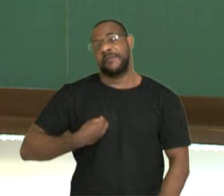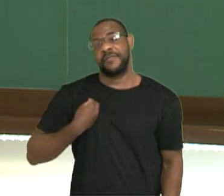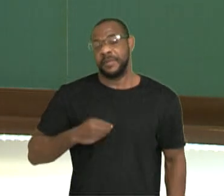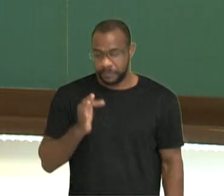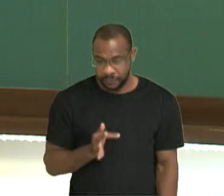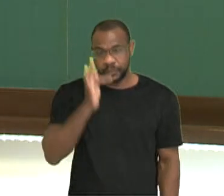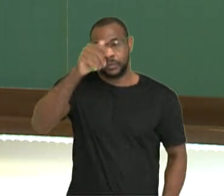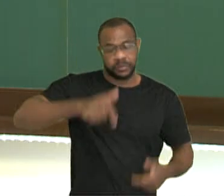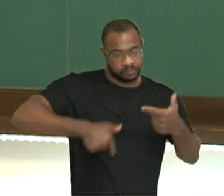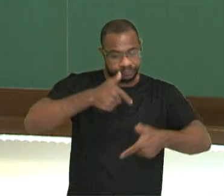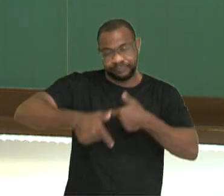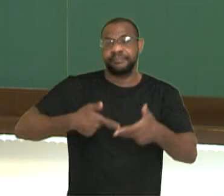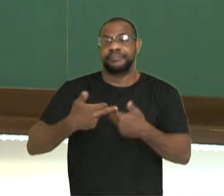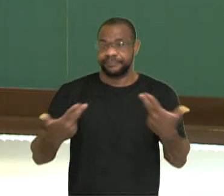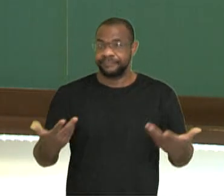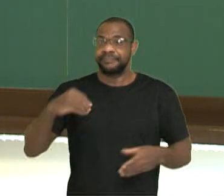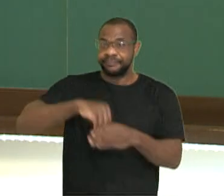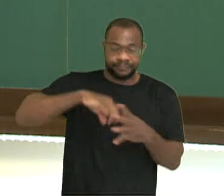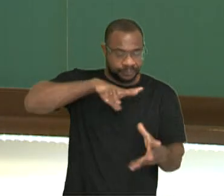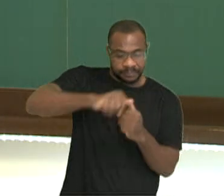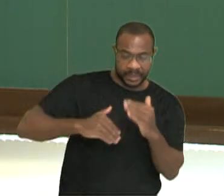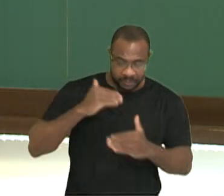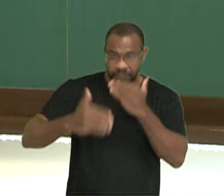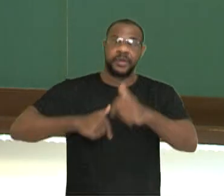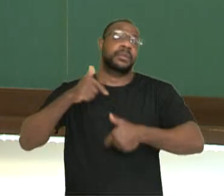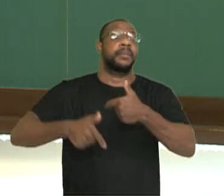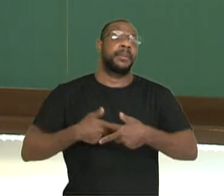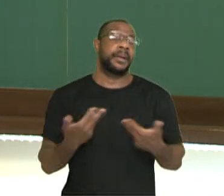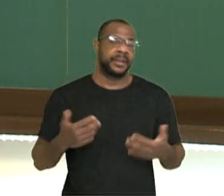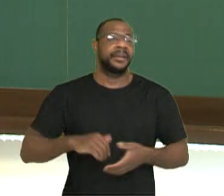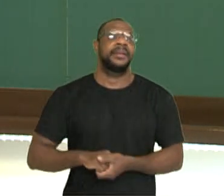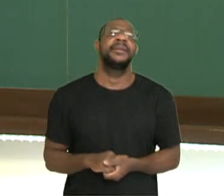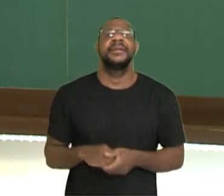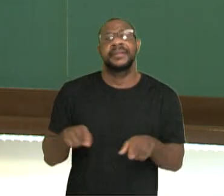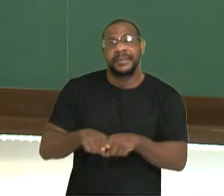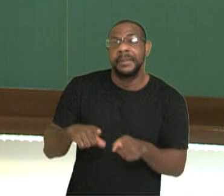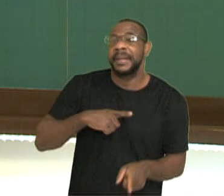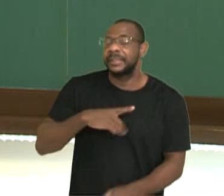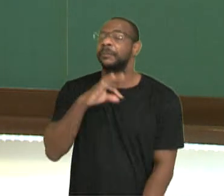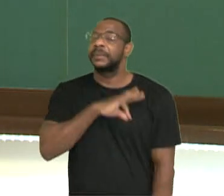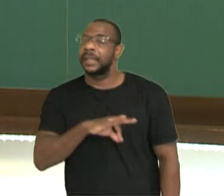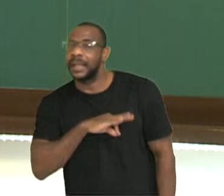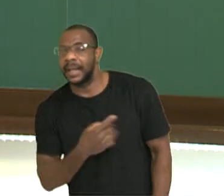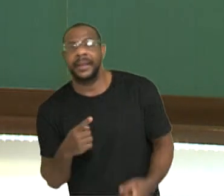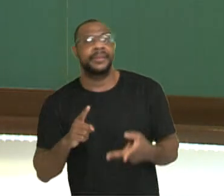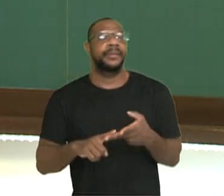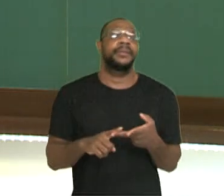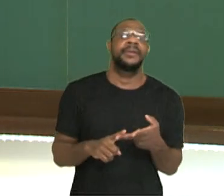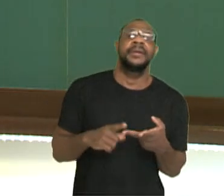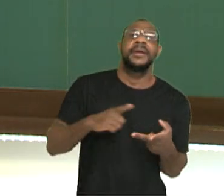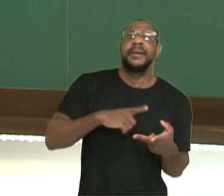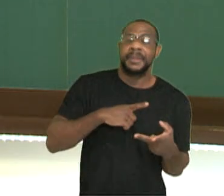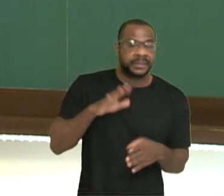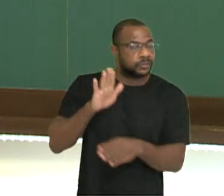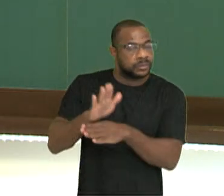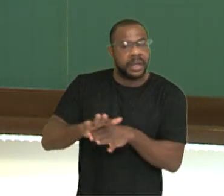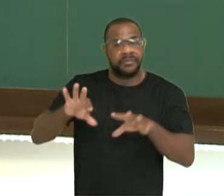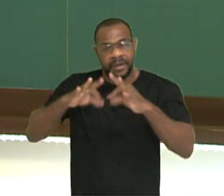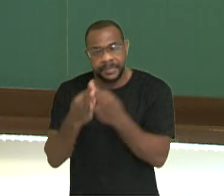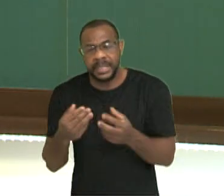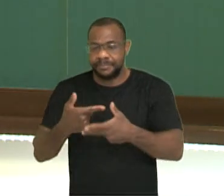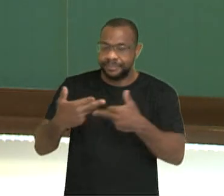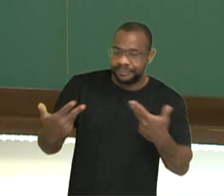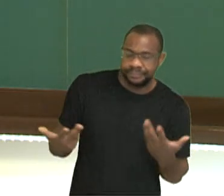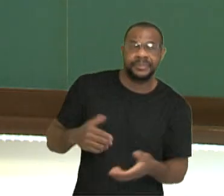melhor para o mundo do trabalho, para desenvolver suas atividades, para ter acesso a uma renda que atenda as suas necessidades